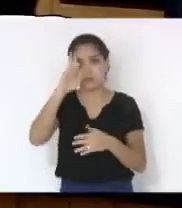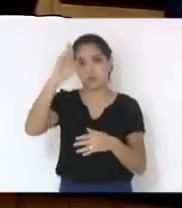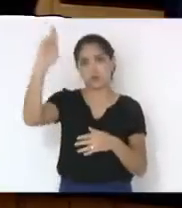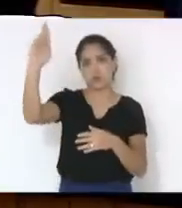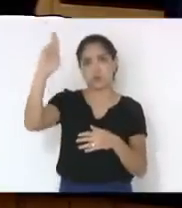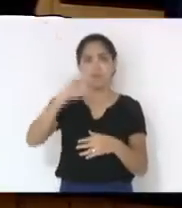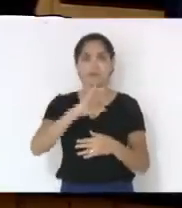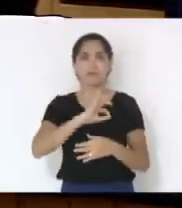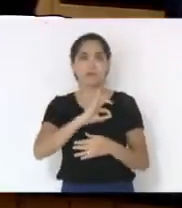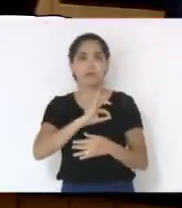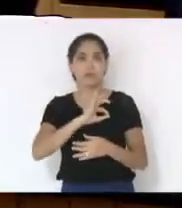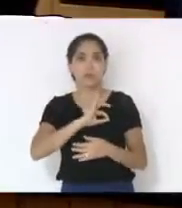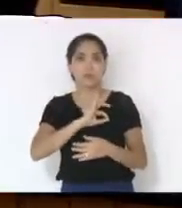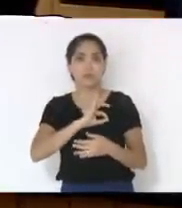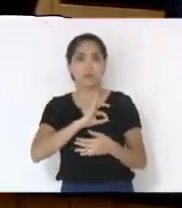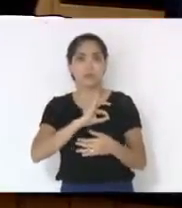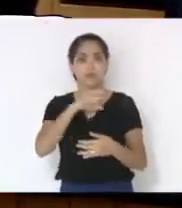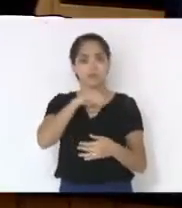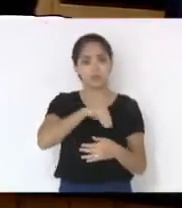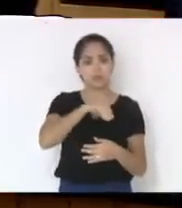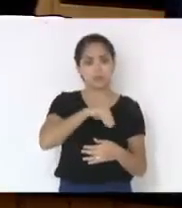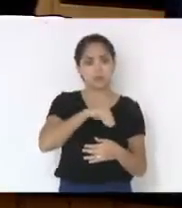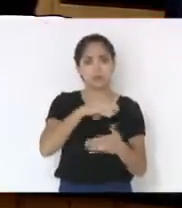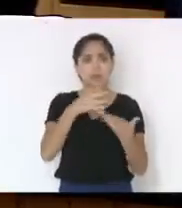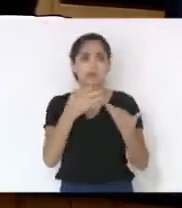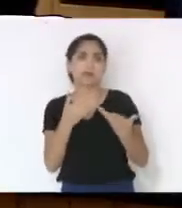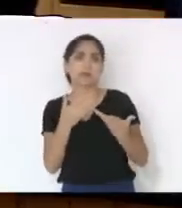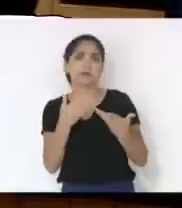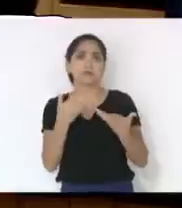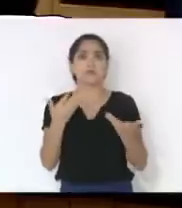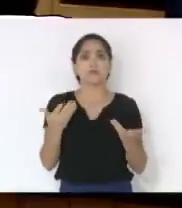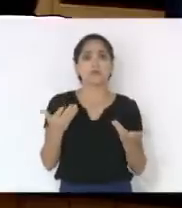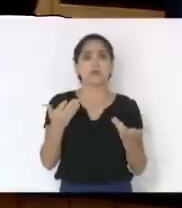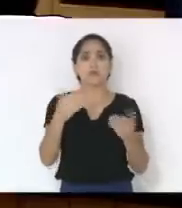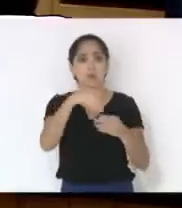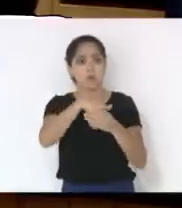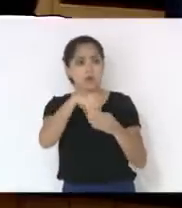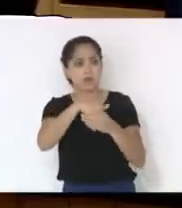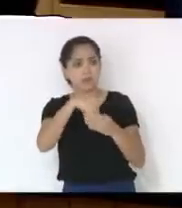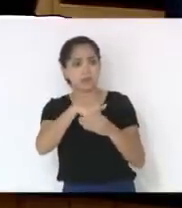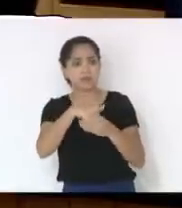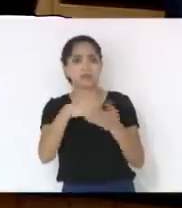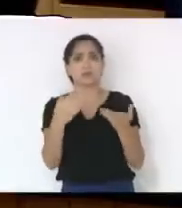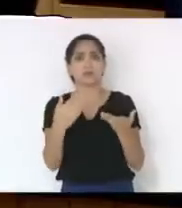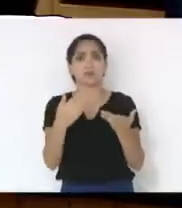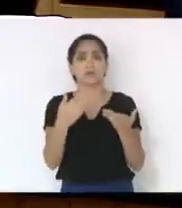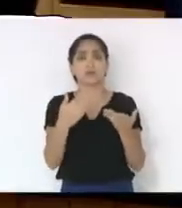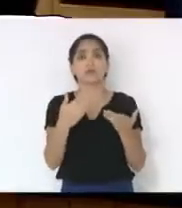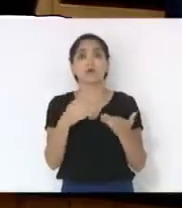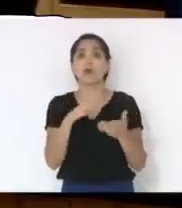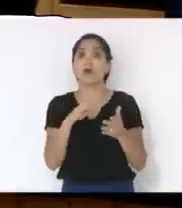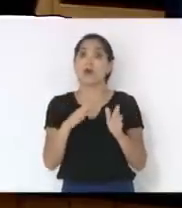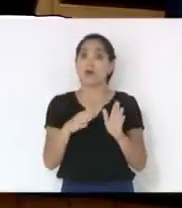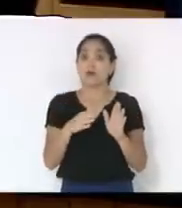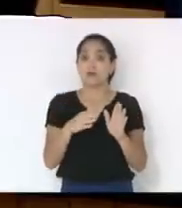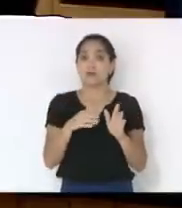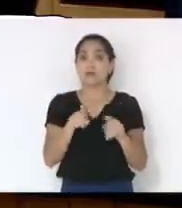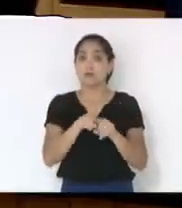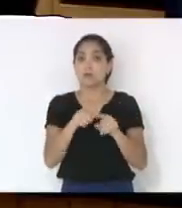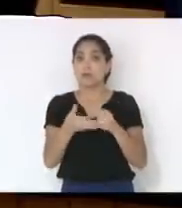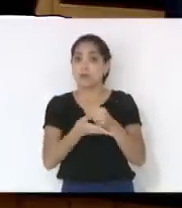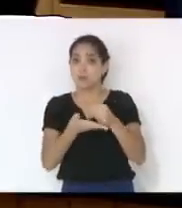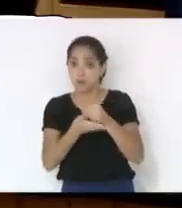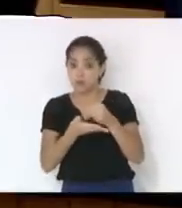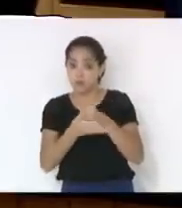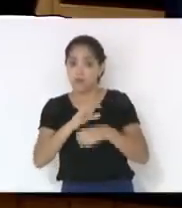polícia, ganhando ali uma eleição, daí vai a lista tríplice. A própria base da polícia civil,